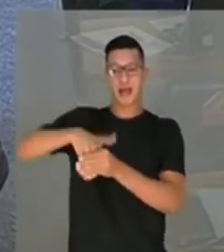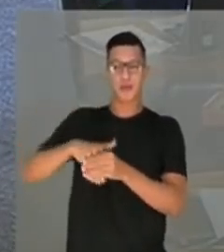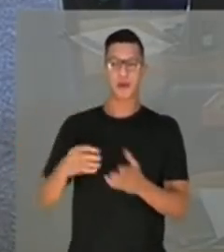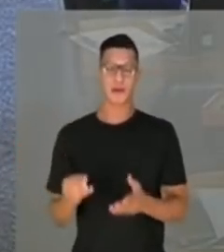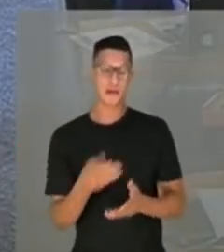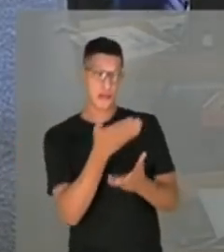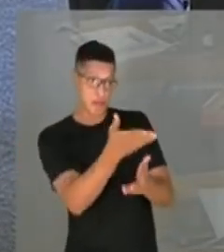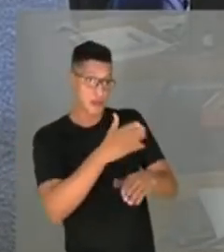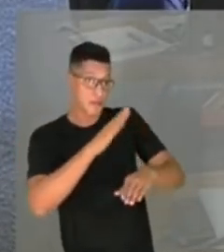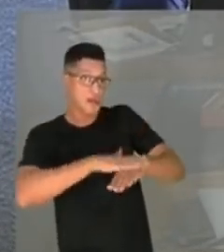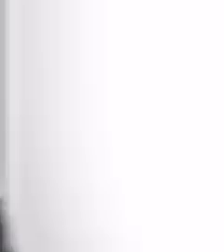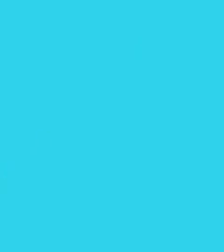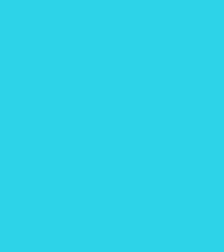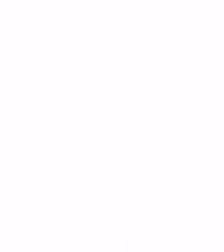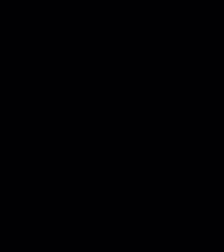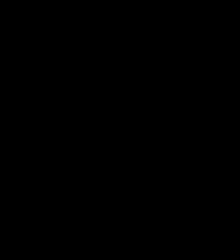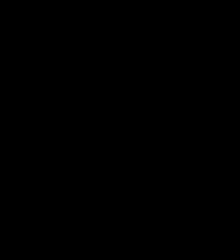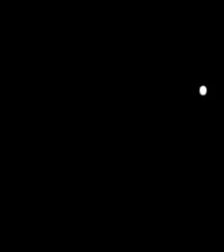V. Exª está fazendo o que aqui?